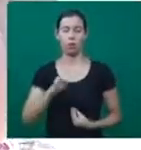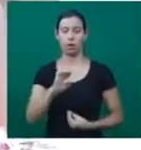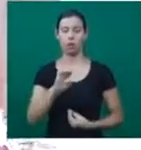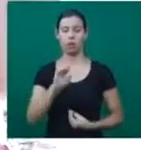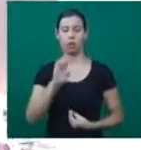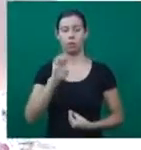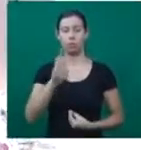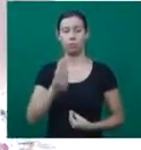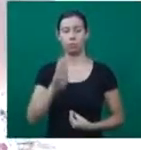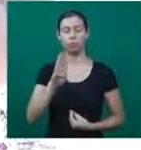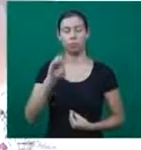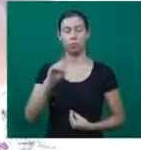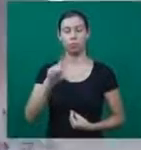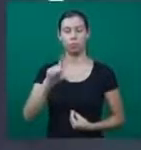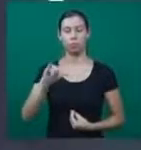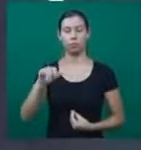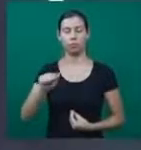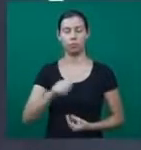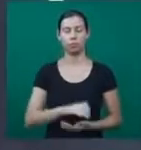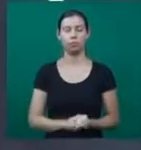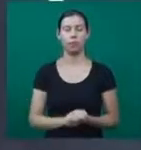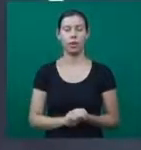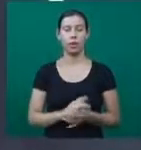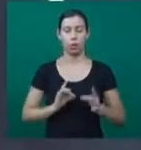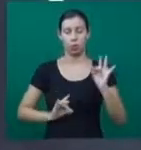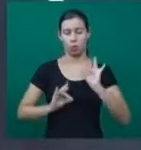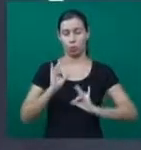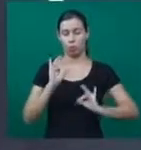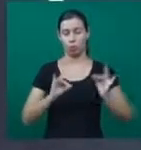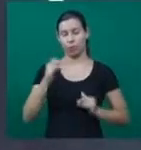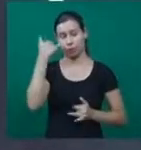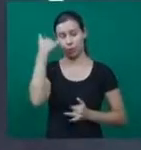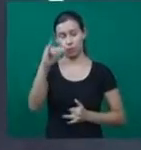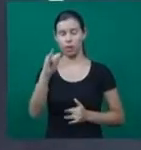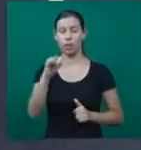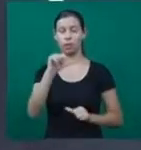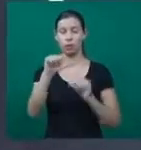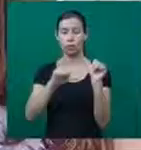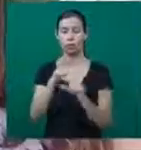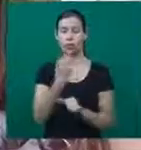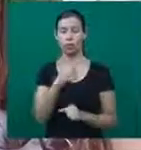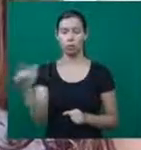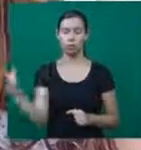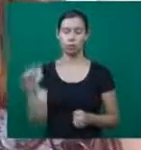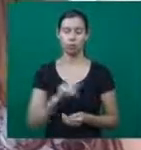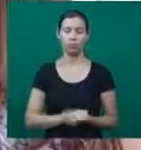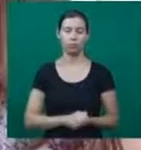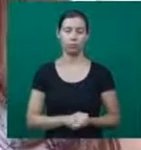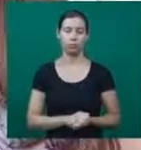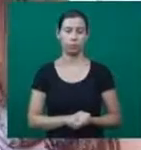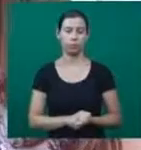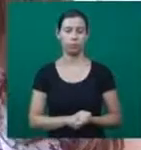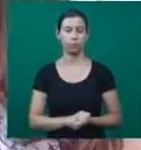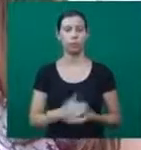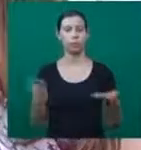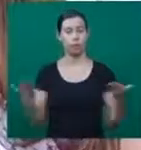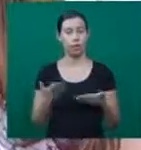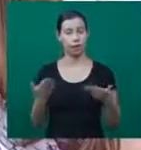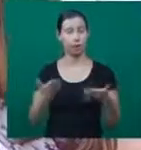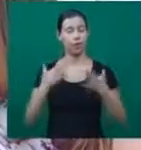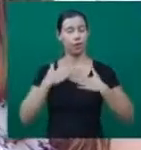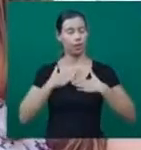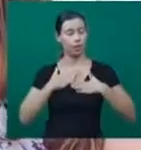resolveu cortar os hormônios e investir em outro método para prevenir a gravidez. Mudou que agora eu fico bem mais